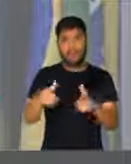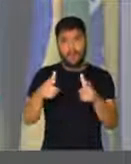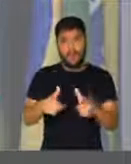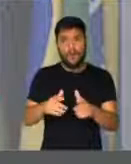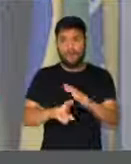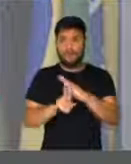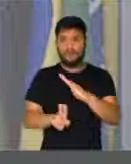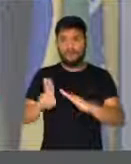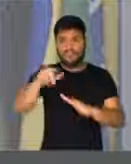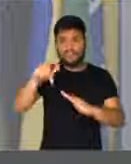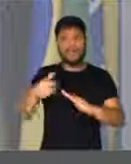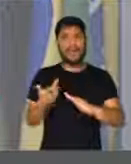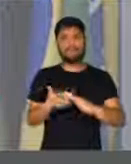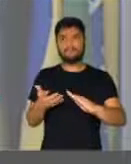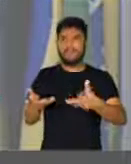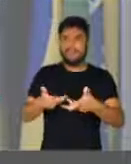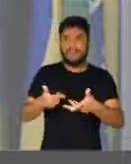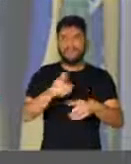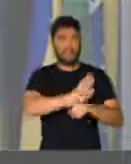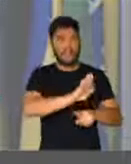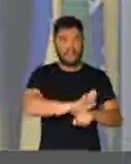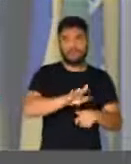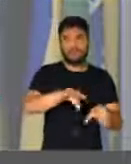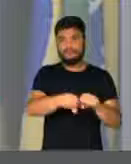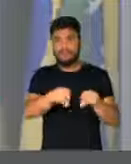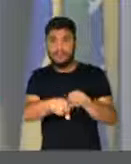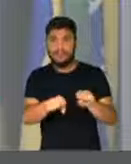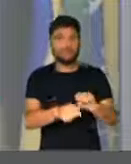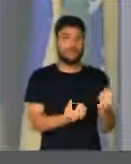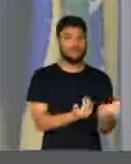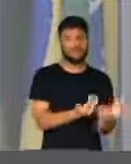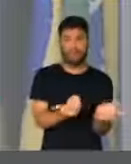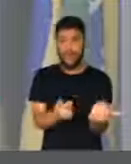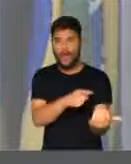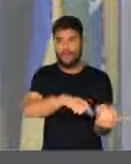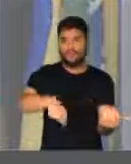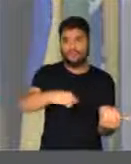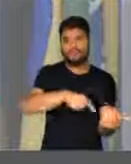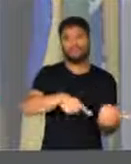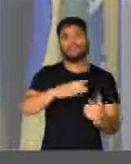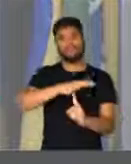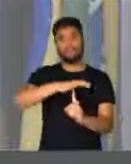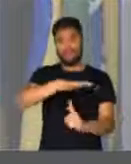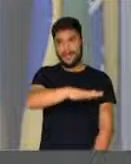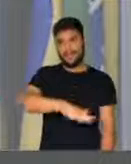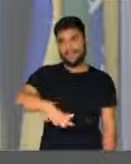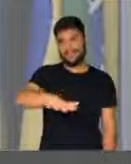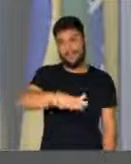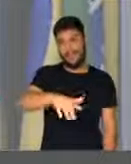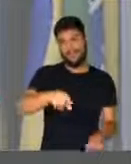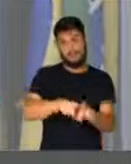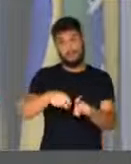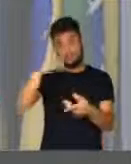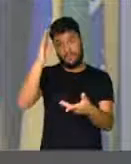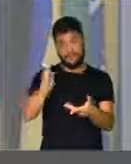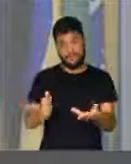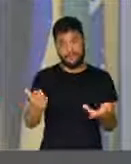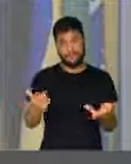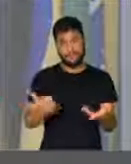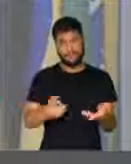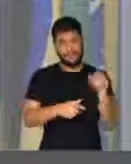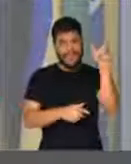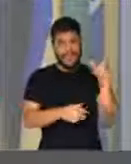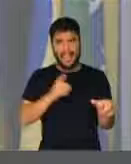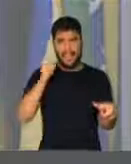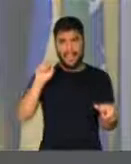para jovens, não só de Guarapuava, do centro do Paraná, do Paraná e, por que não dizer, do nosso país. Uma pessoa que deu grandes